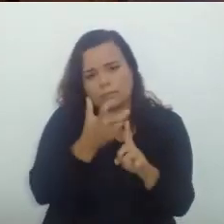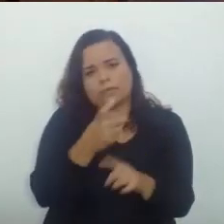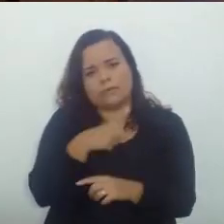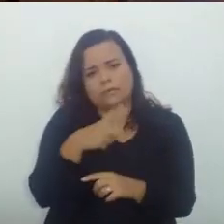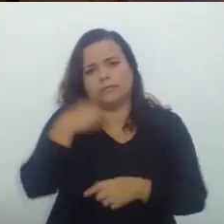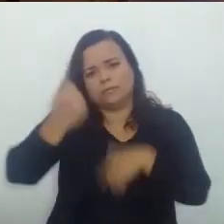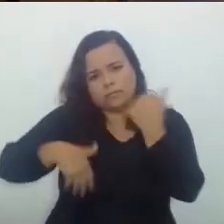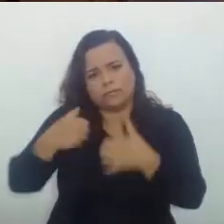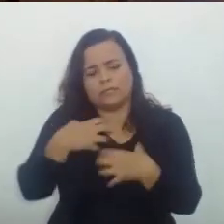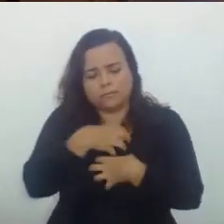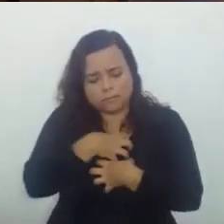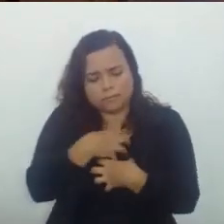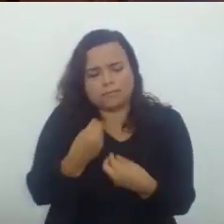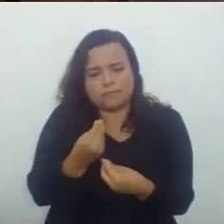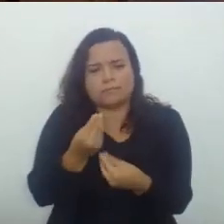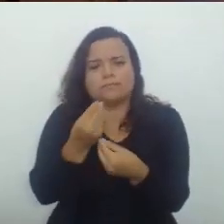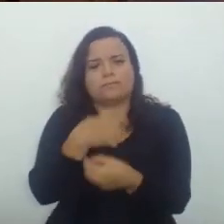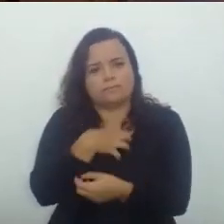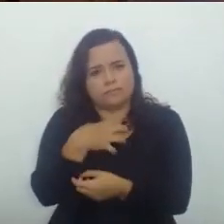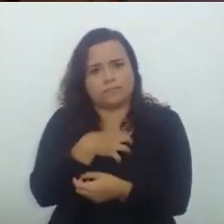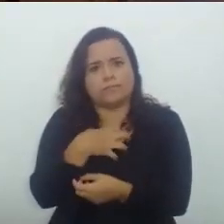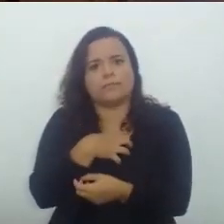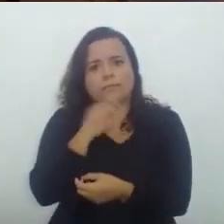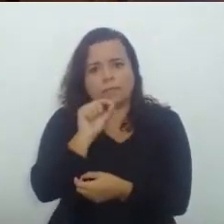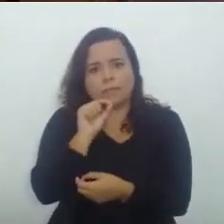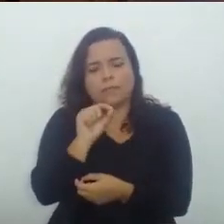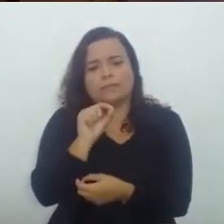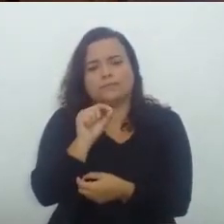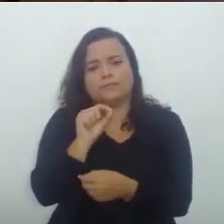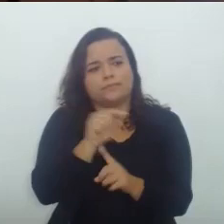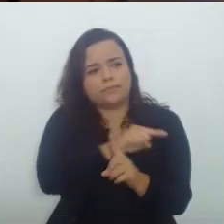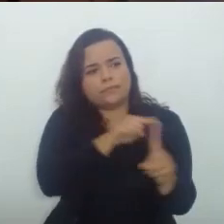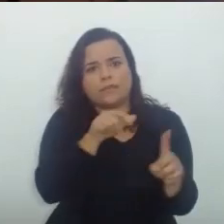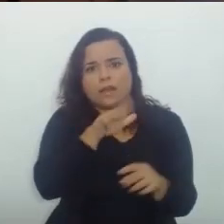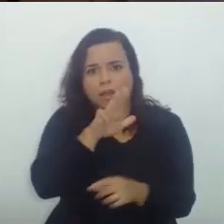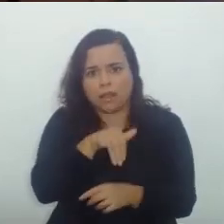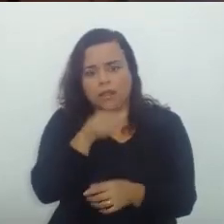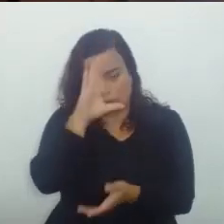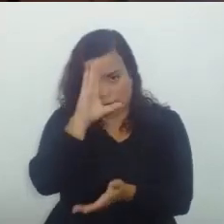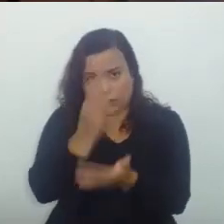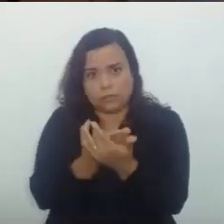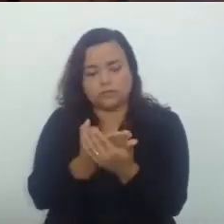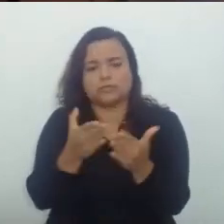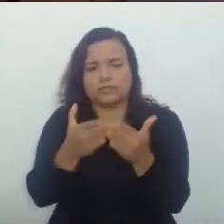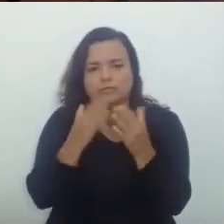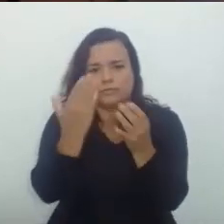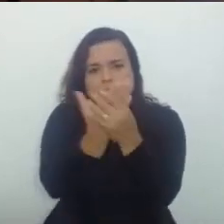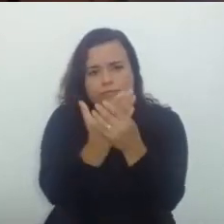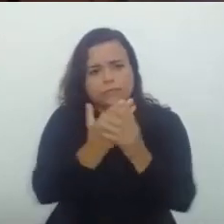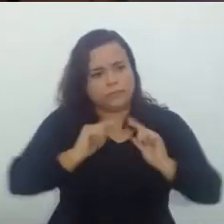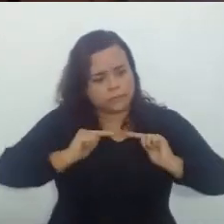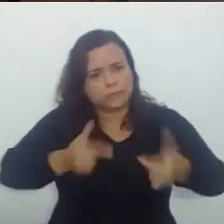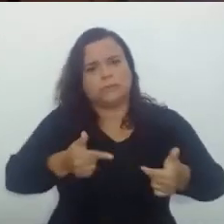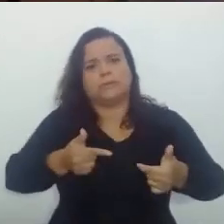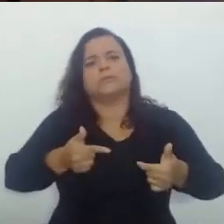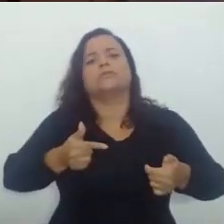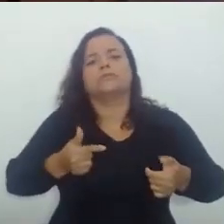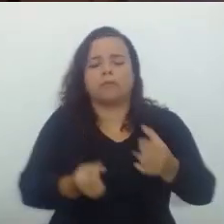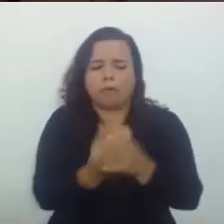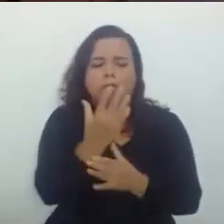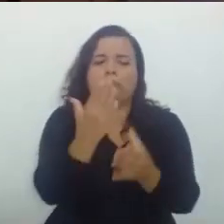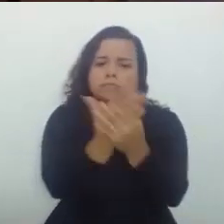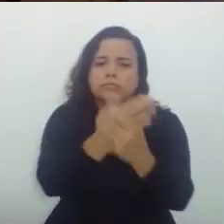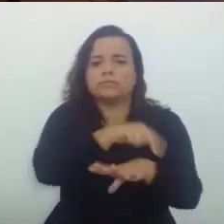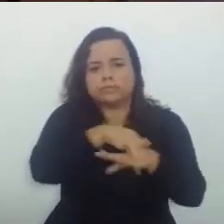Nos sensibiliza Que os que Acreditaram Na concessão De eliminar Se moveram Nesse sentido Como já